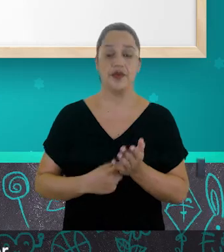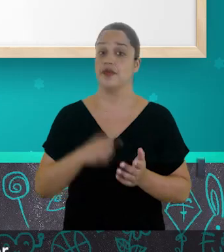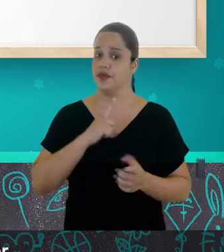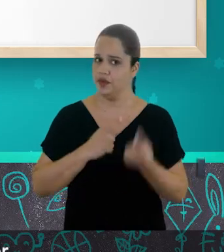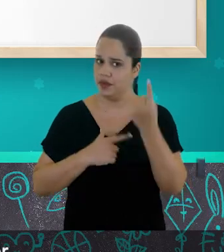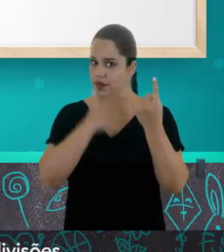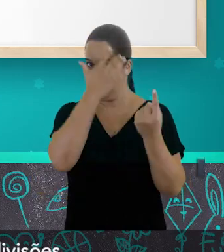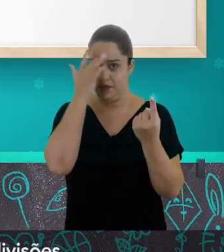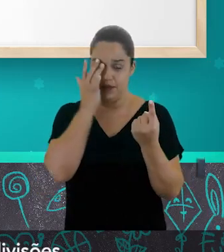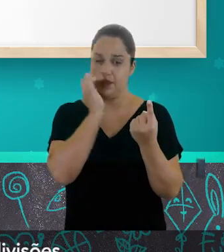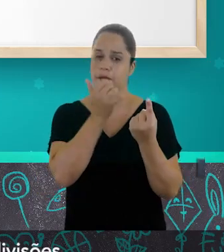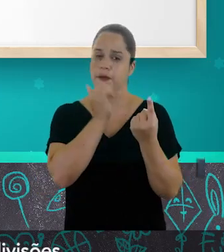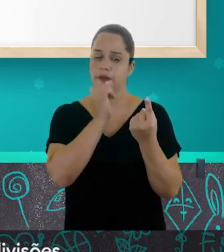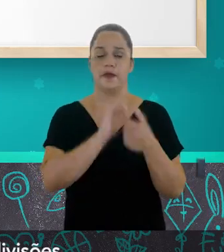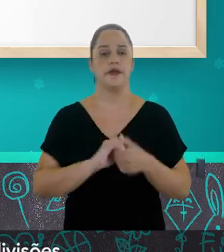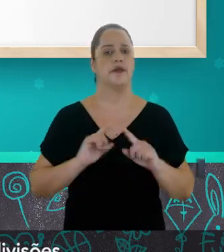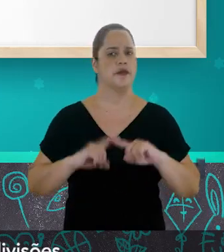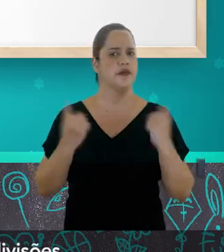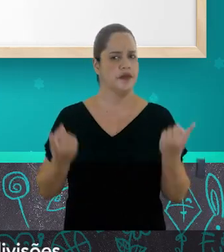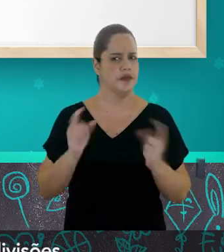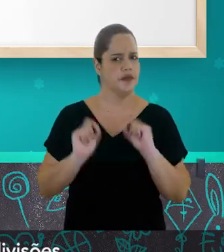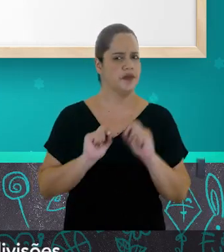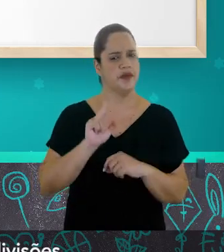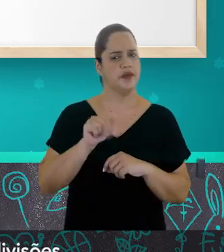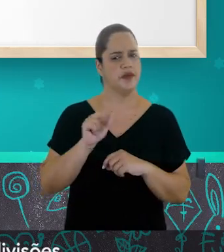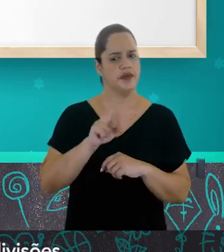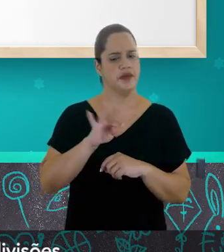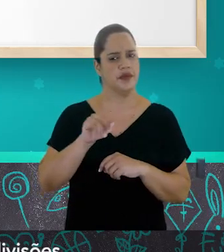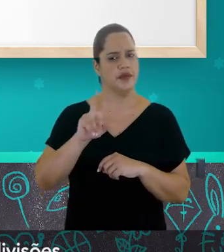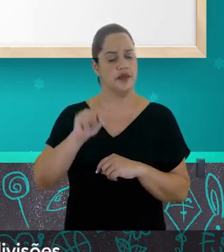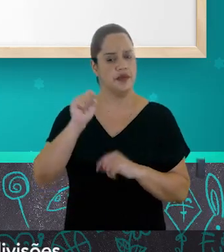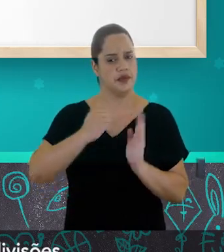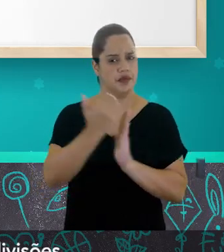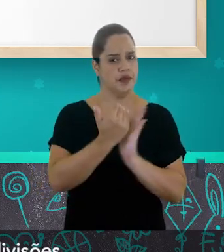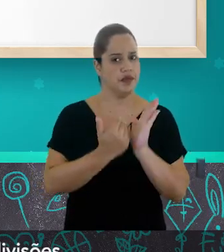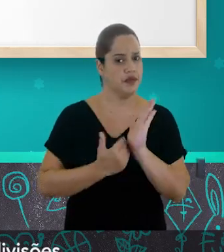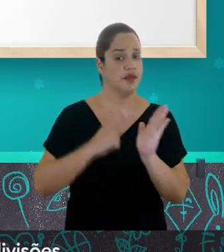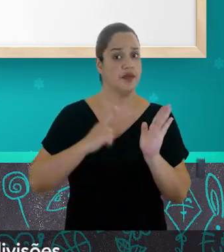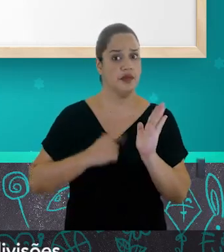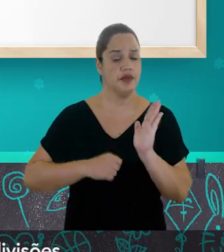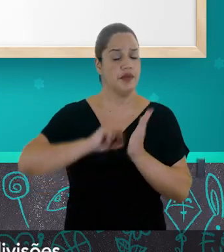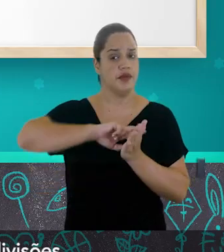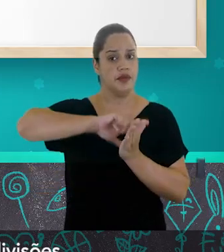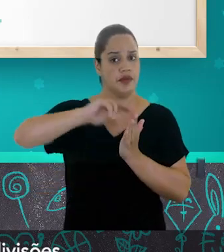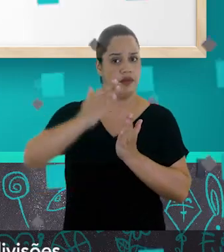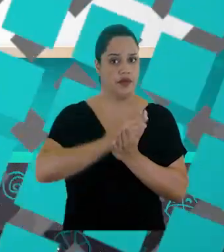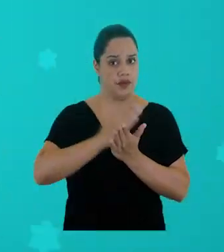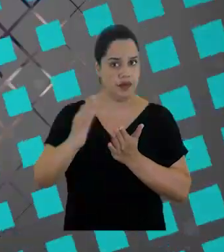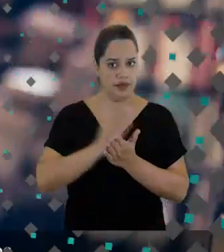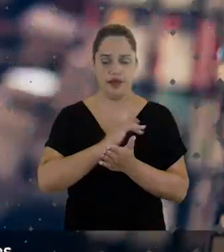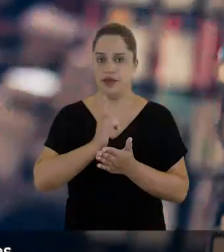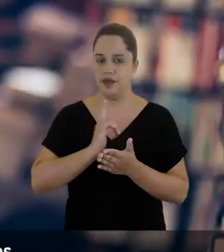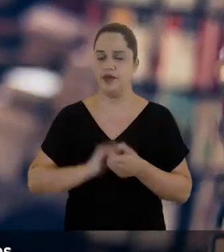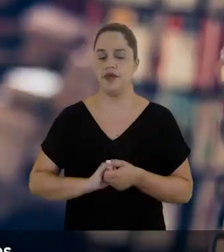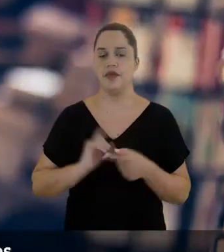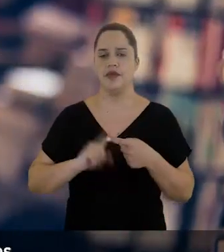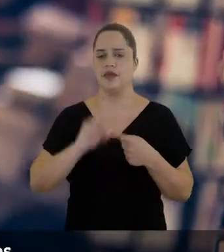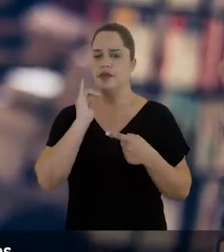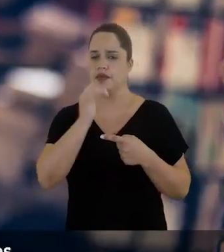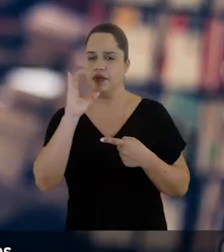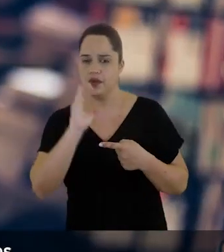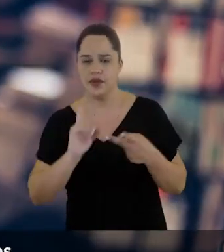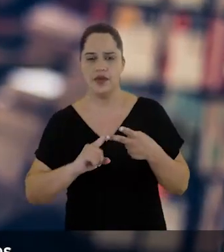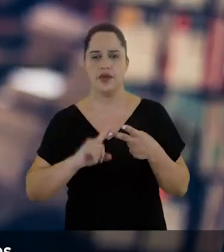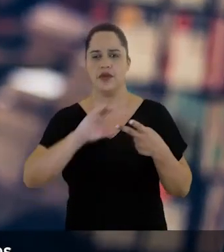um narrador. Mas narrativa é uma classificação com muitas subdivisões. Contos,